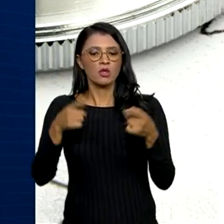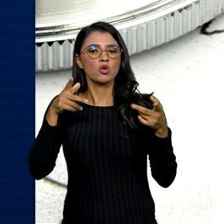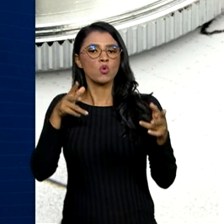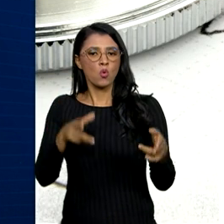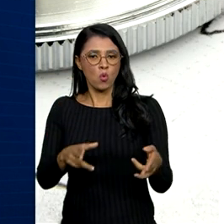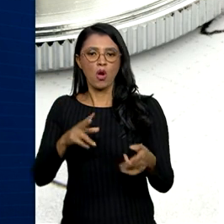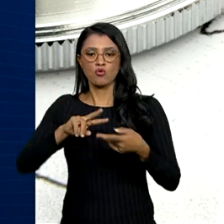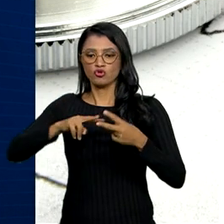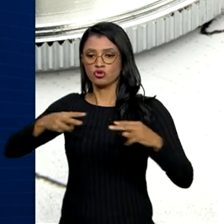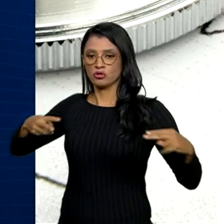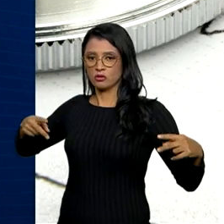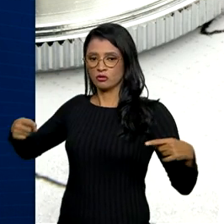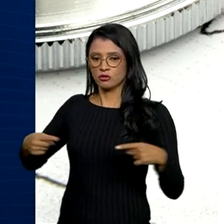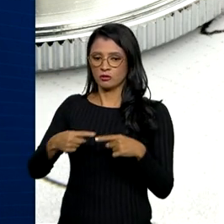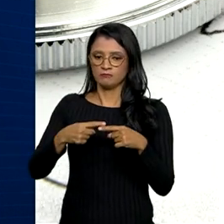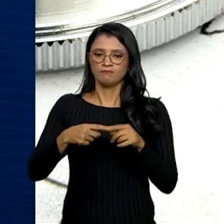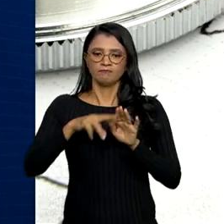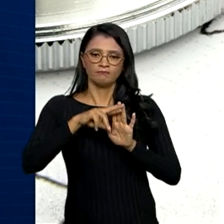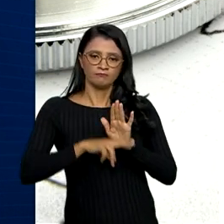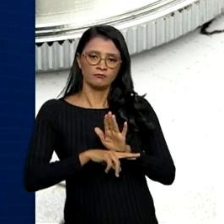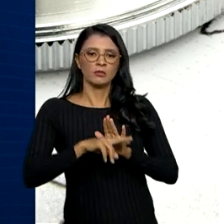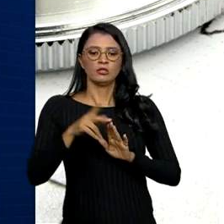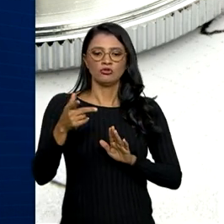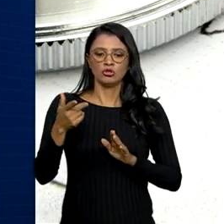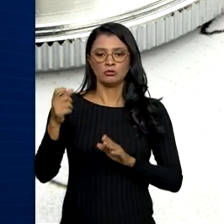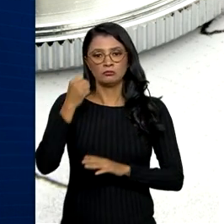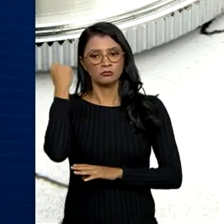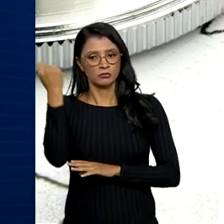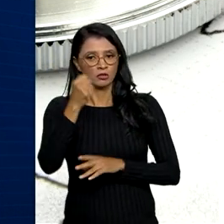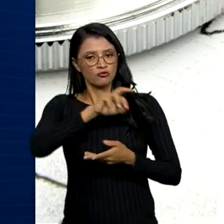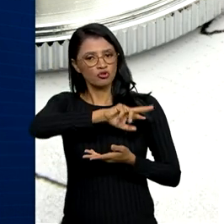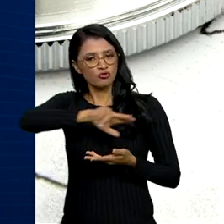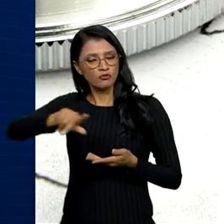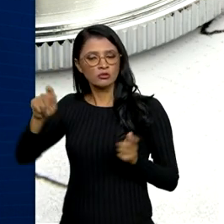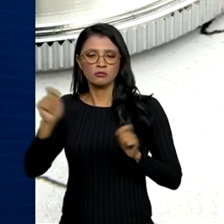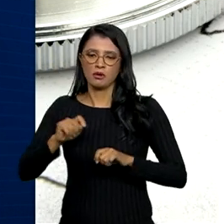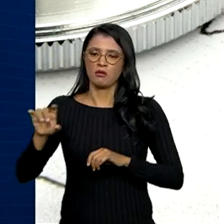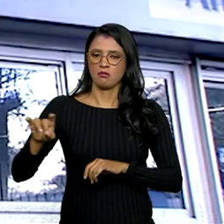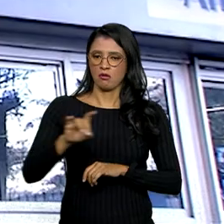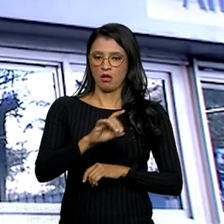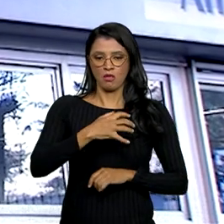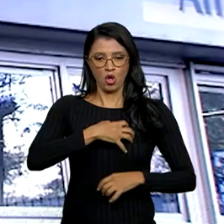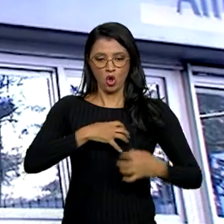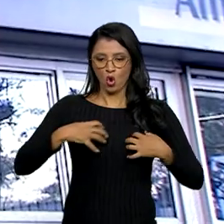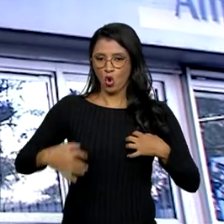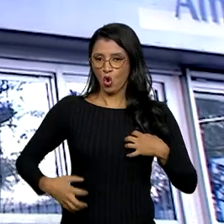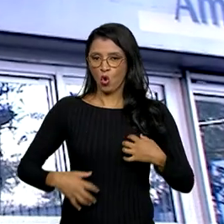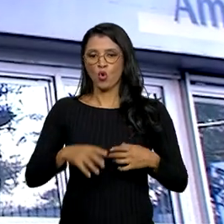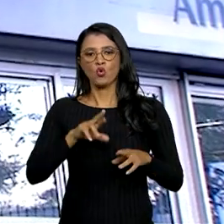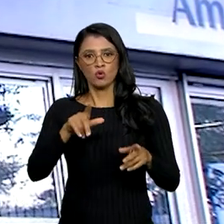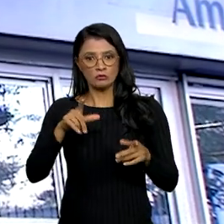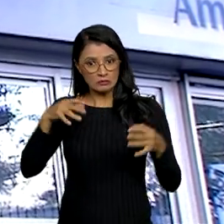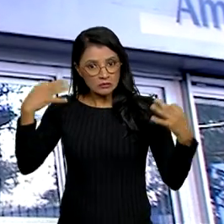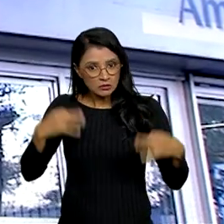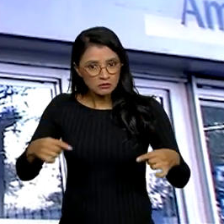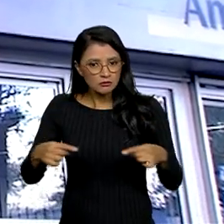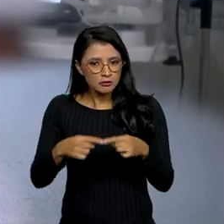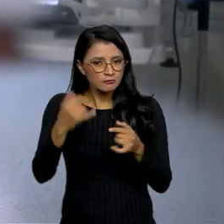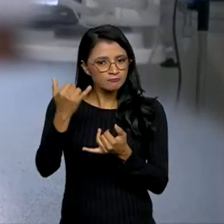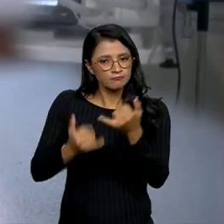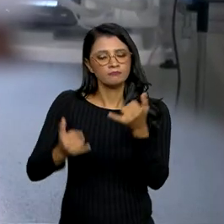genética e critérios de gravidade distintos para cada órgão. Quando esses critérios são